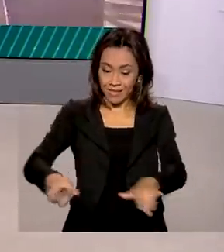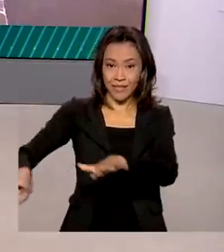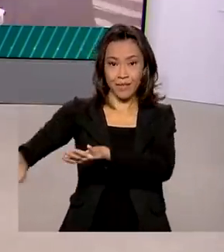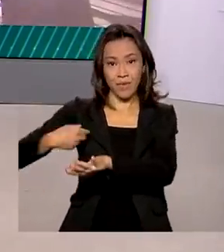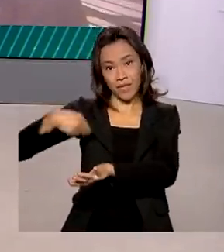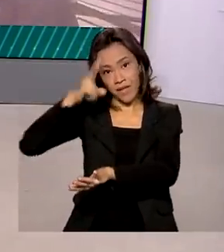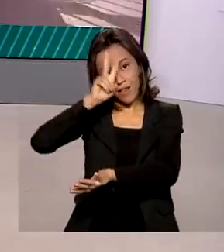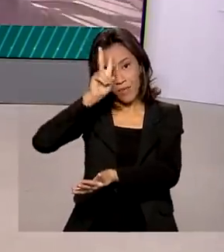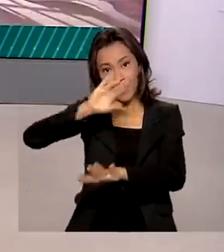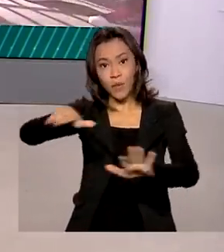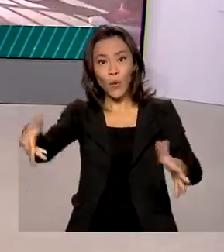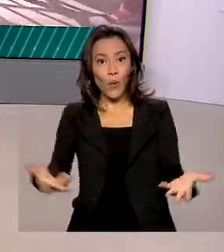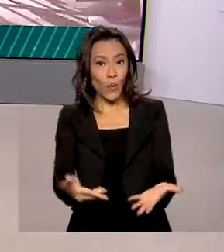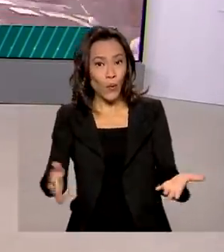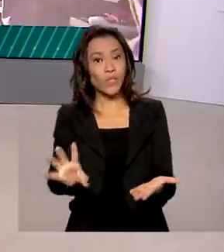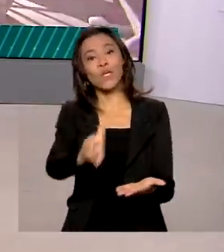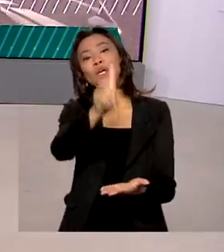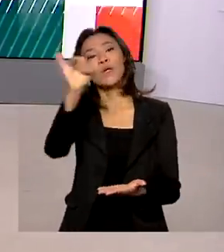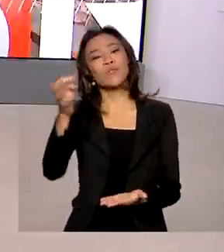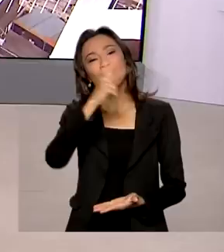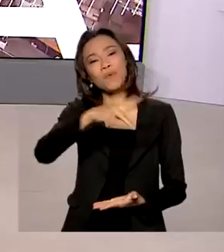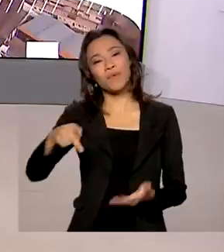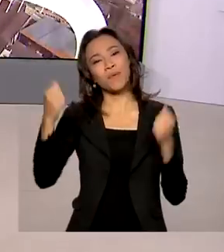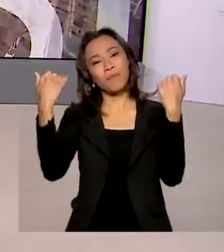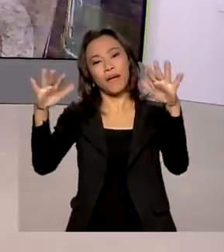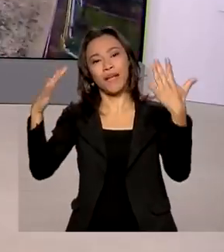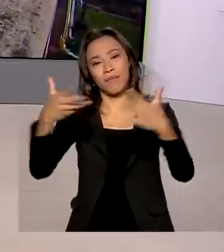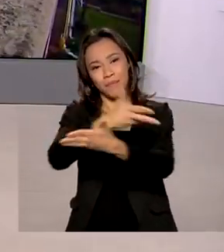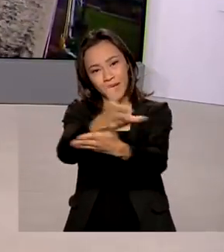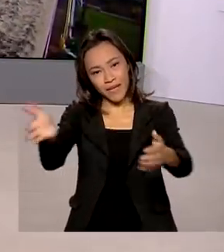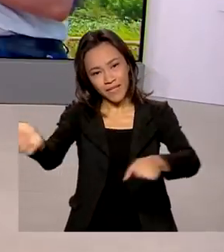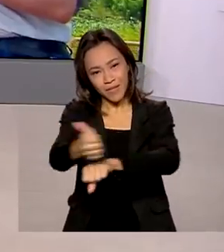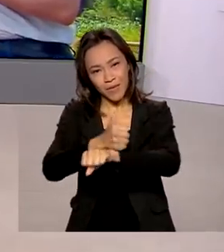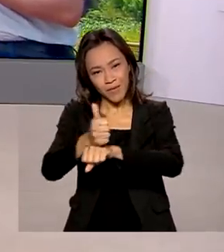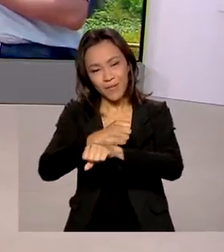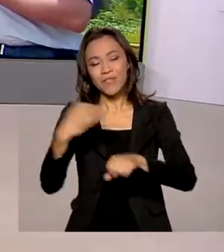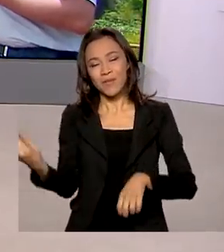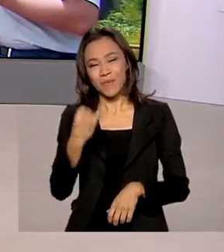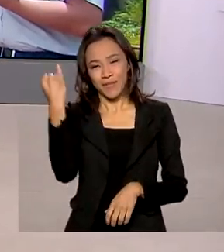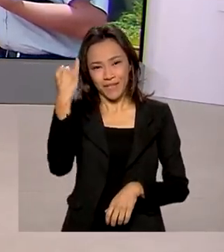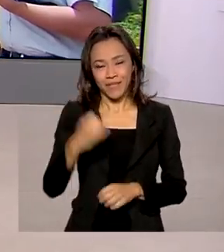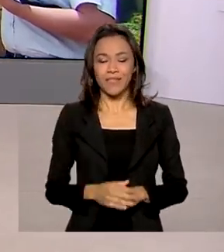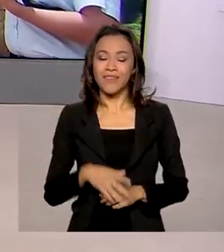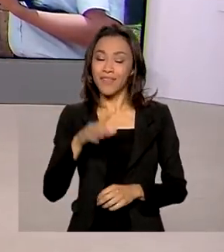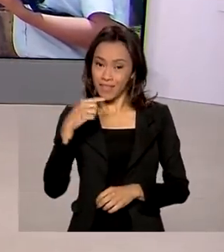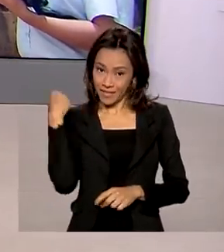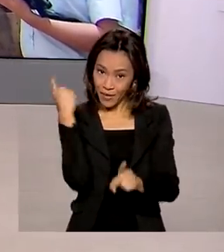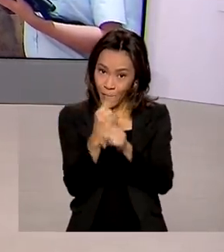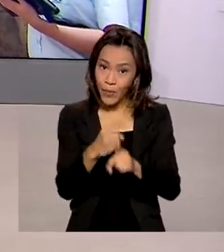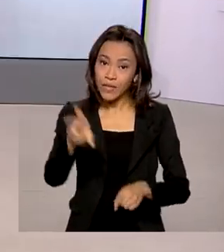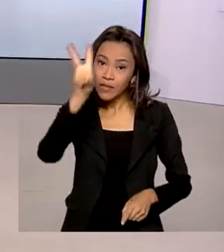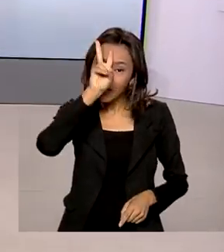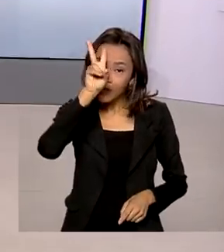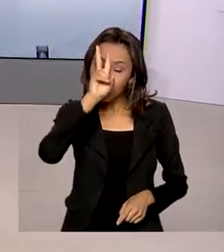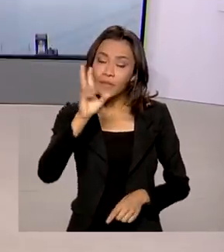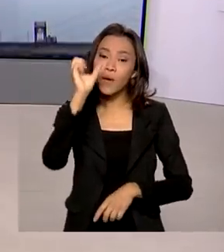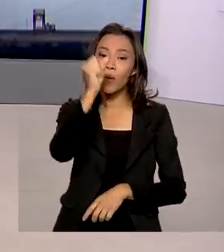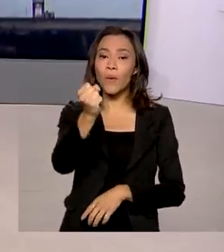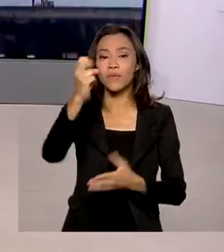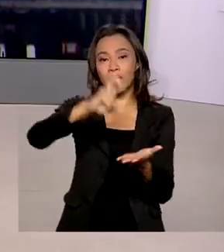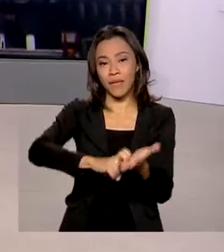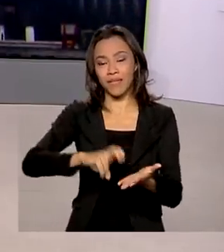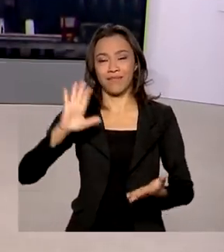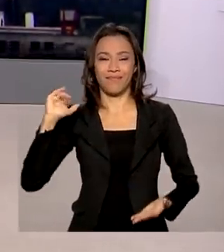Lembrando que hoje é dia do professor. Parabéns a esses profissionais tão importantes. A gente volta a encontrar na segunda-feira, às 8 da manhã.